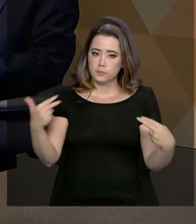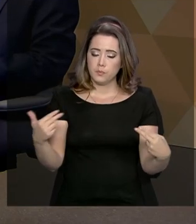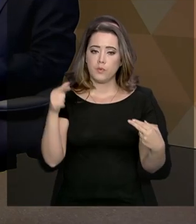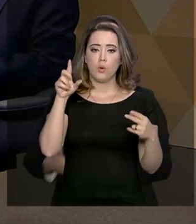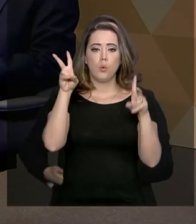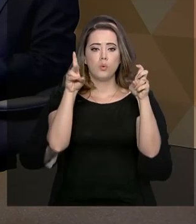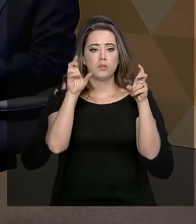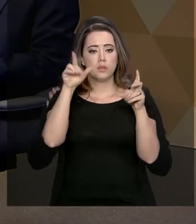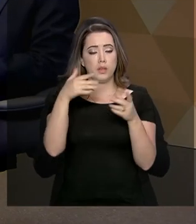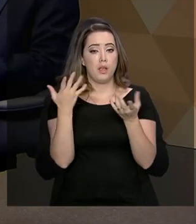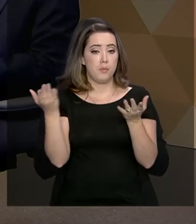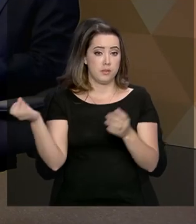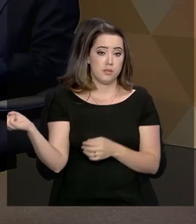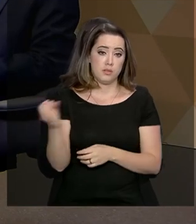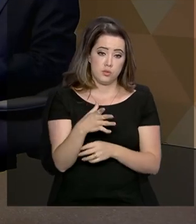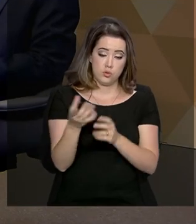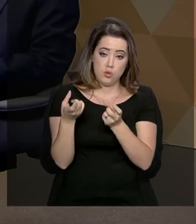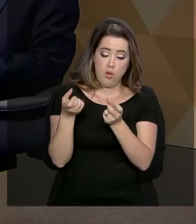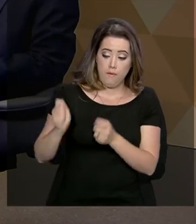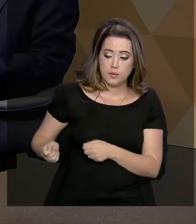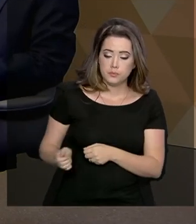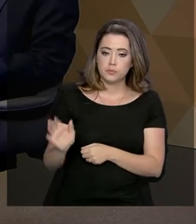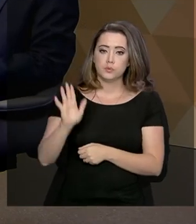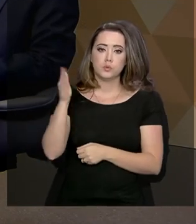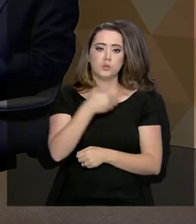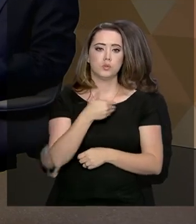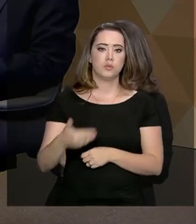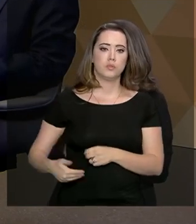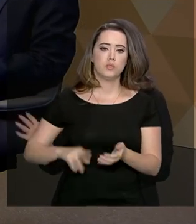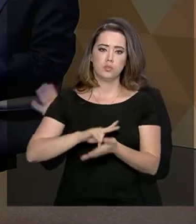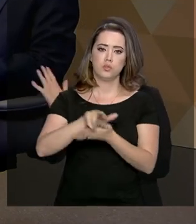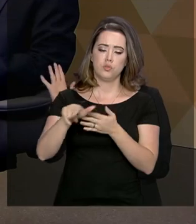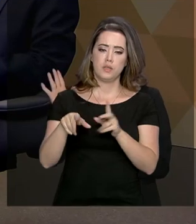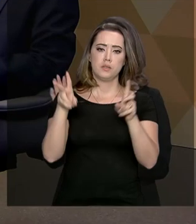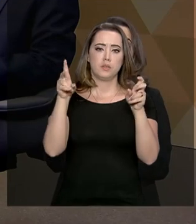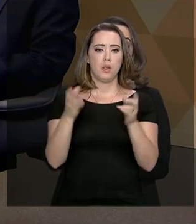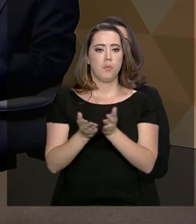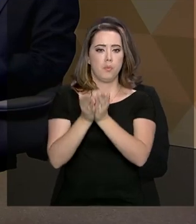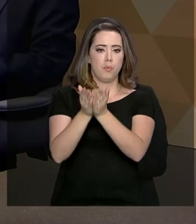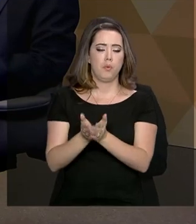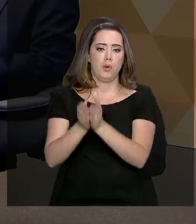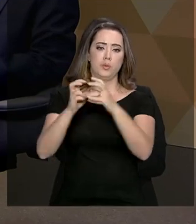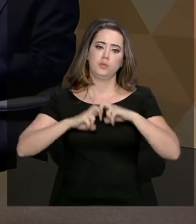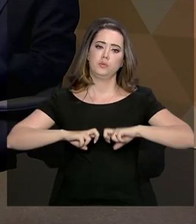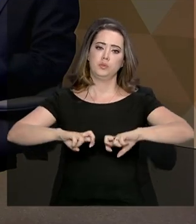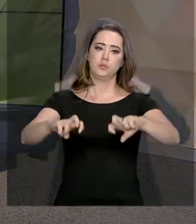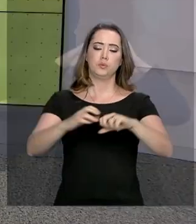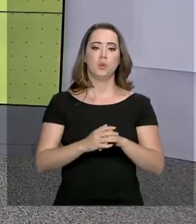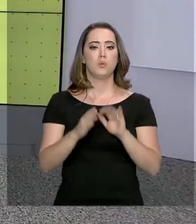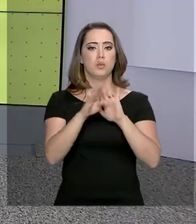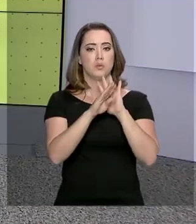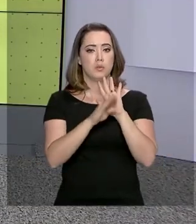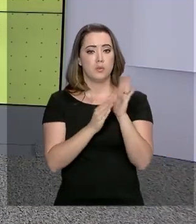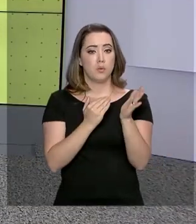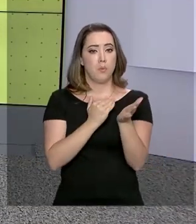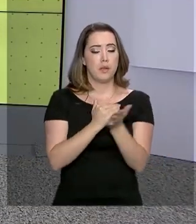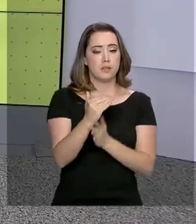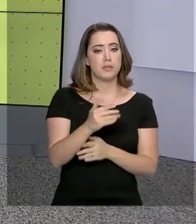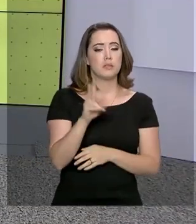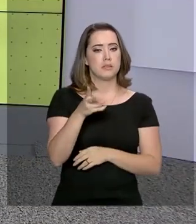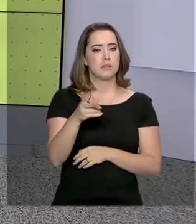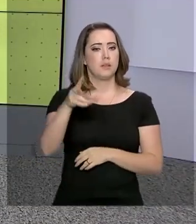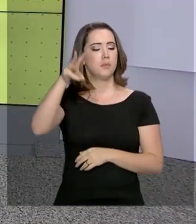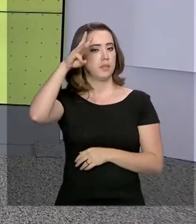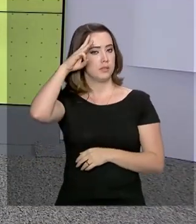O assunto são as recentes concessões feitas pelo governo em várias áreas, como portos e ferrovias. O programa vai ao ar